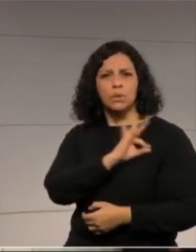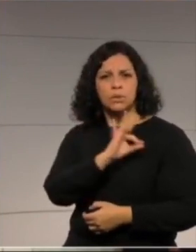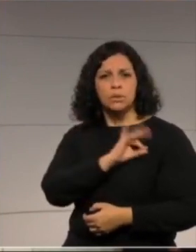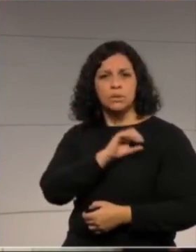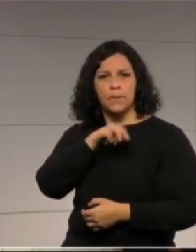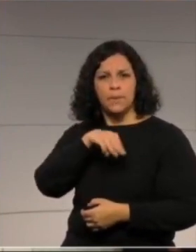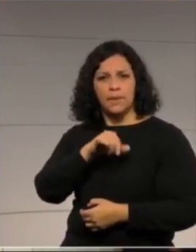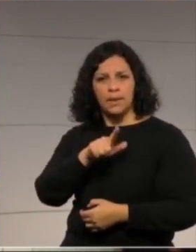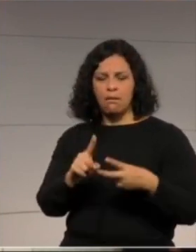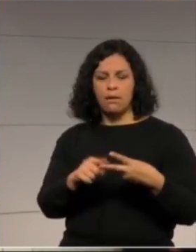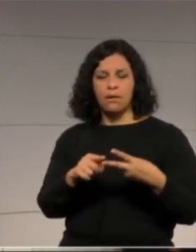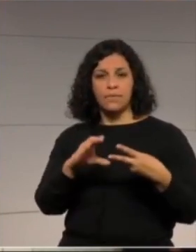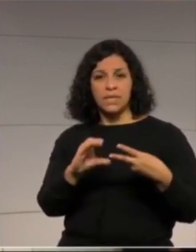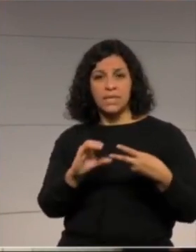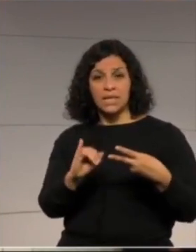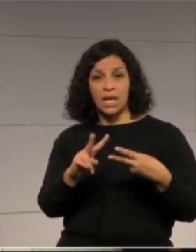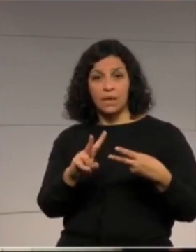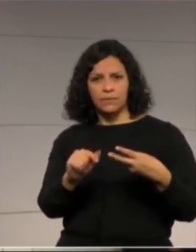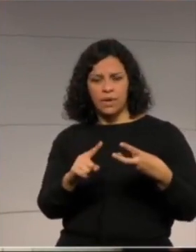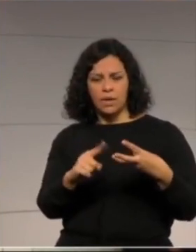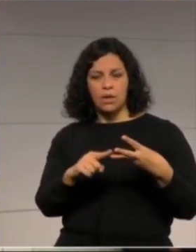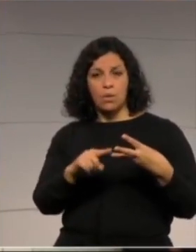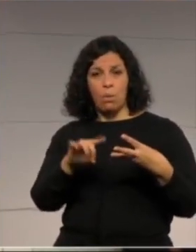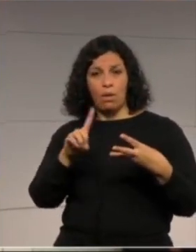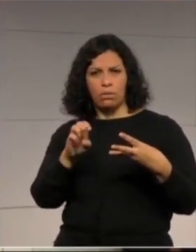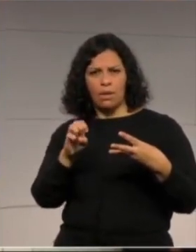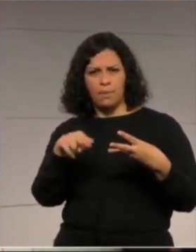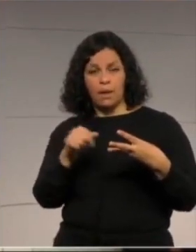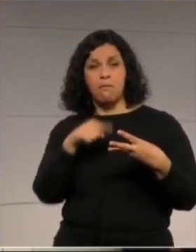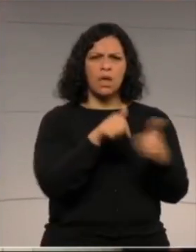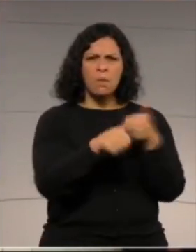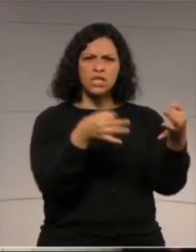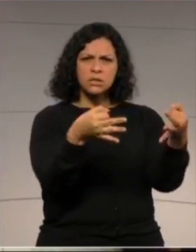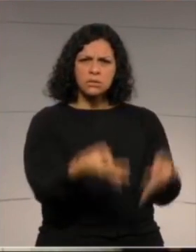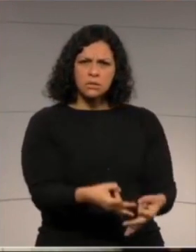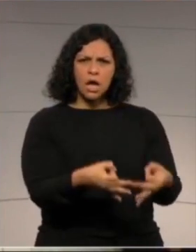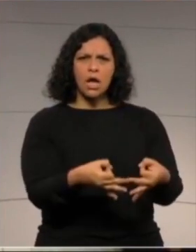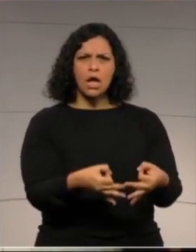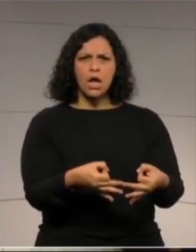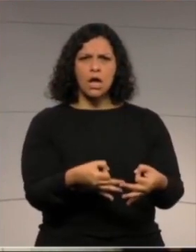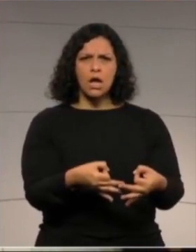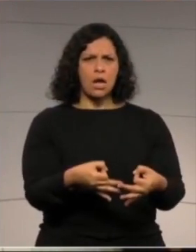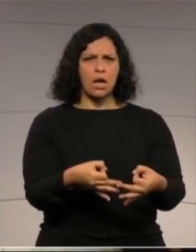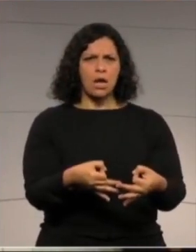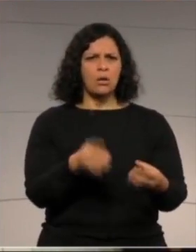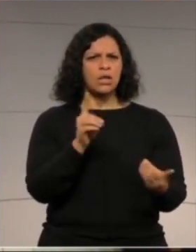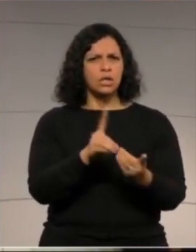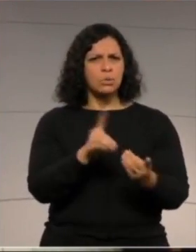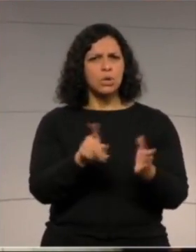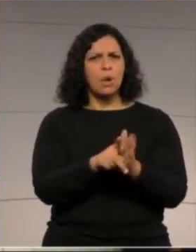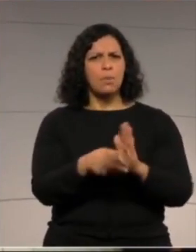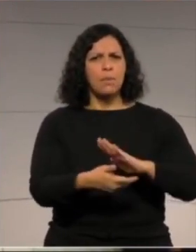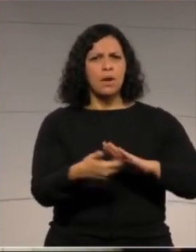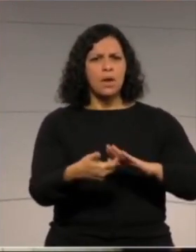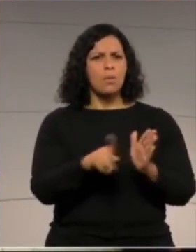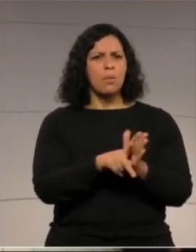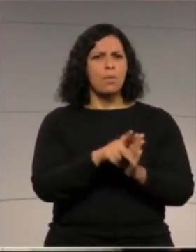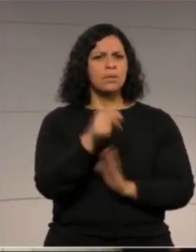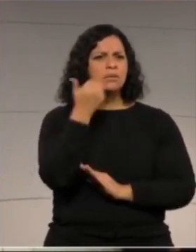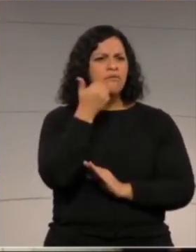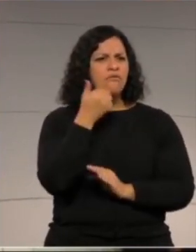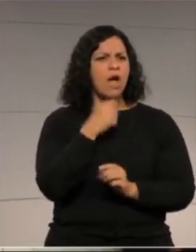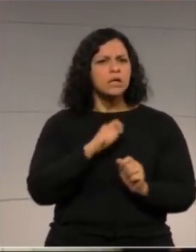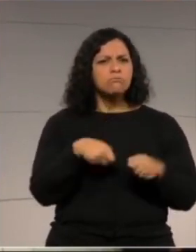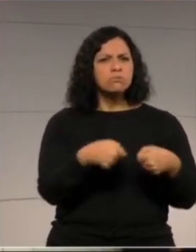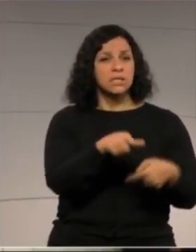militares, ao pessoal do DEPEN? Nas ruas sejam firmes, sejam impiedosos, tratem os bandidos como bandidos. Mas quando os senhores